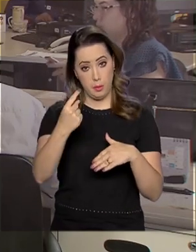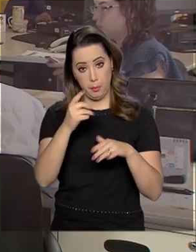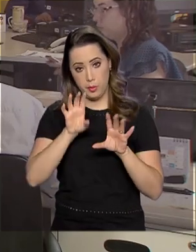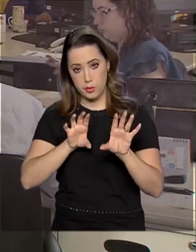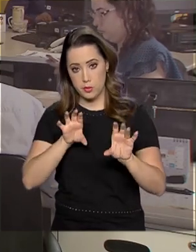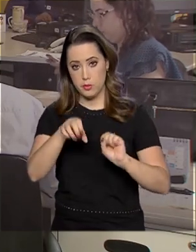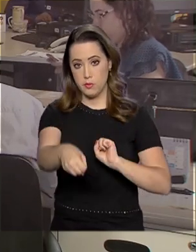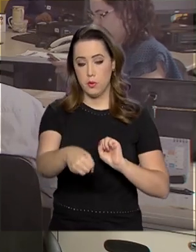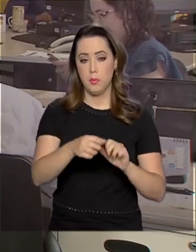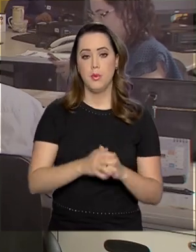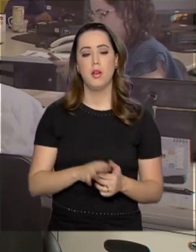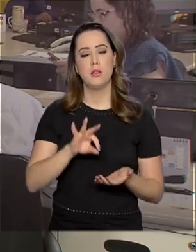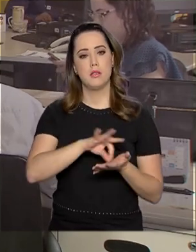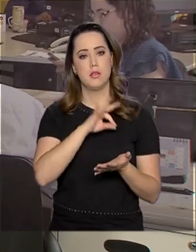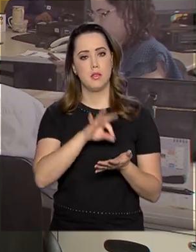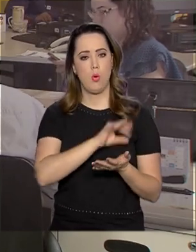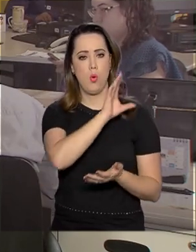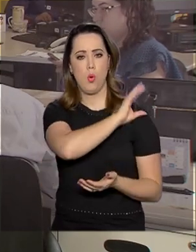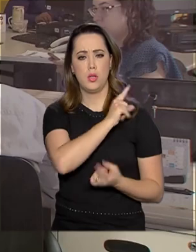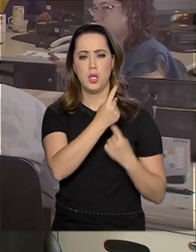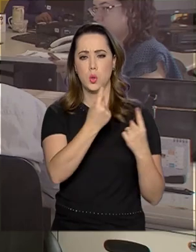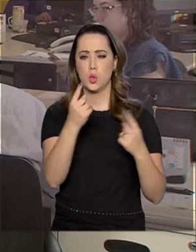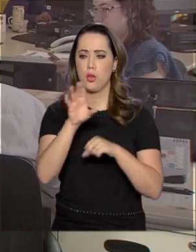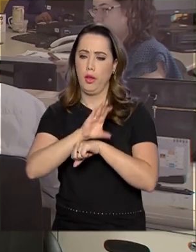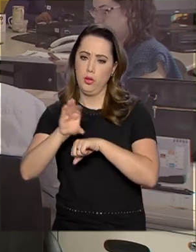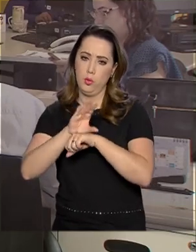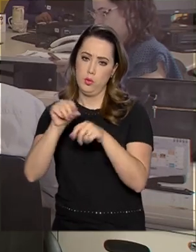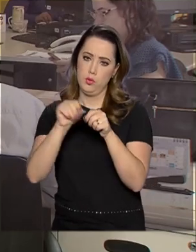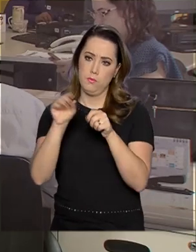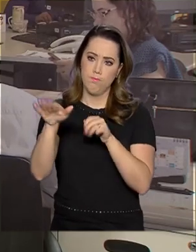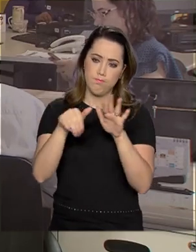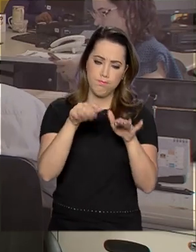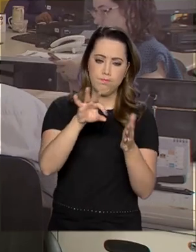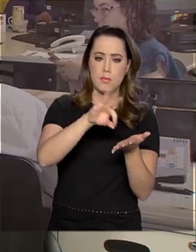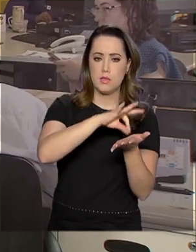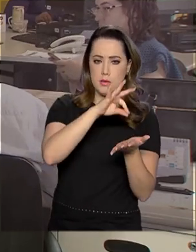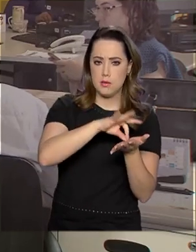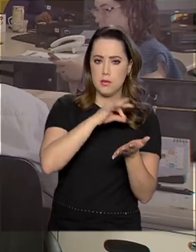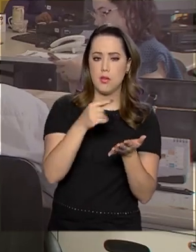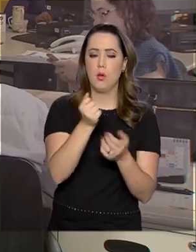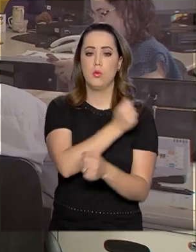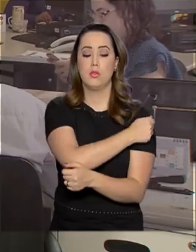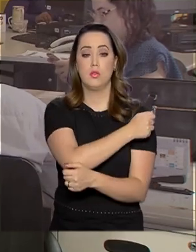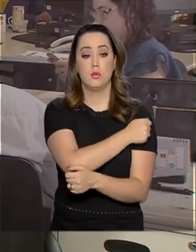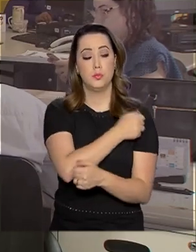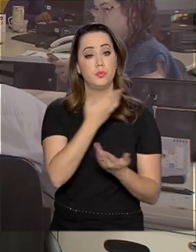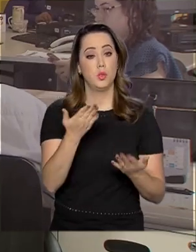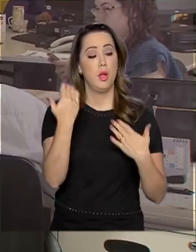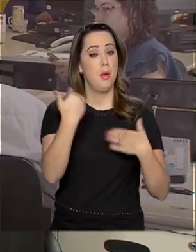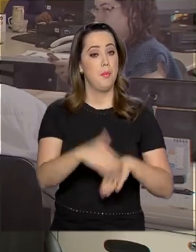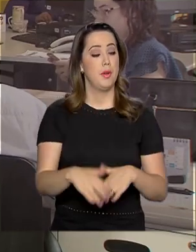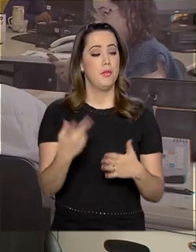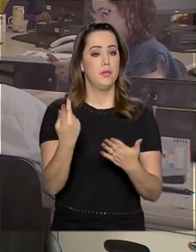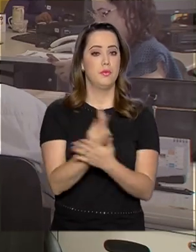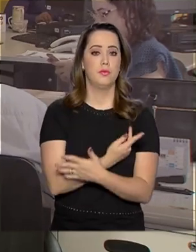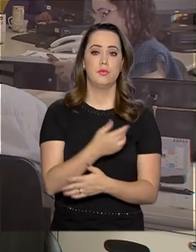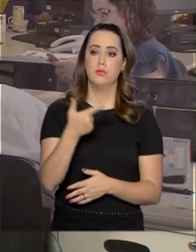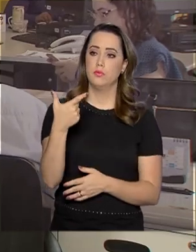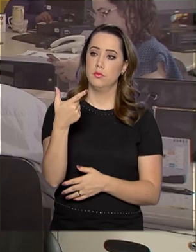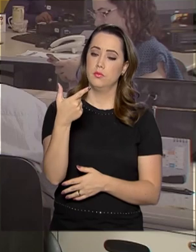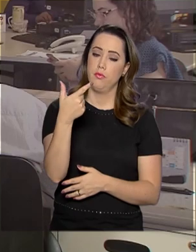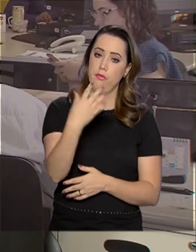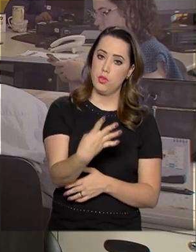pelos coordenadores dos cursos. O ENAD é um exame para avaliar a qualidade do Ensino Superior do Brasil. A prova será aplicada no dia